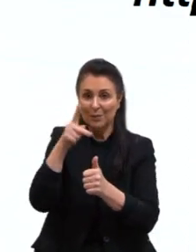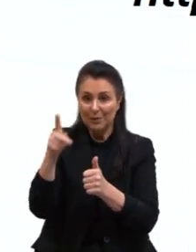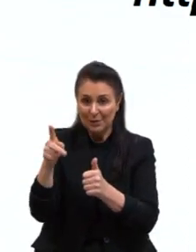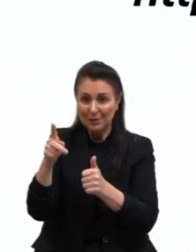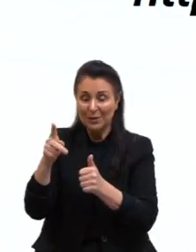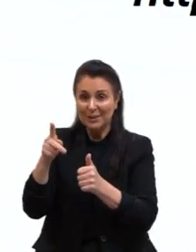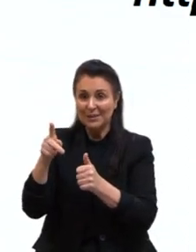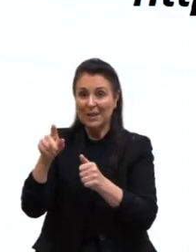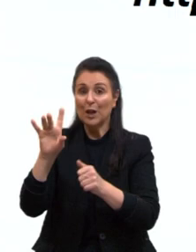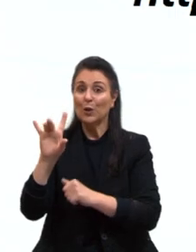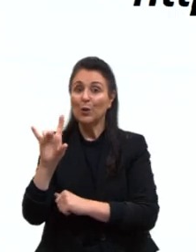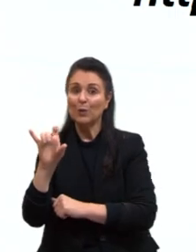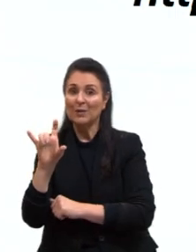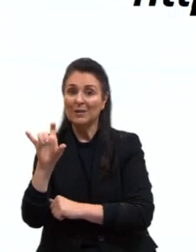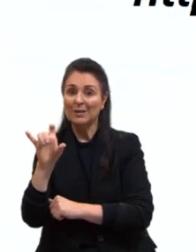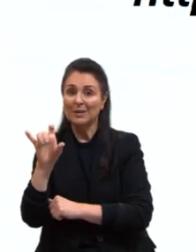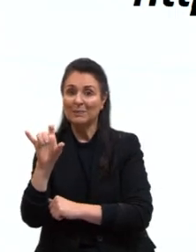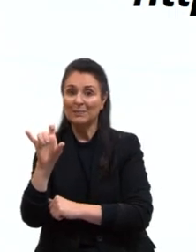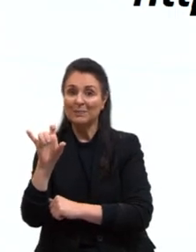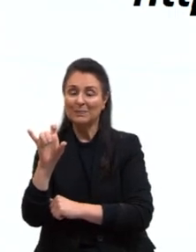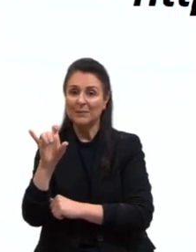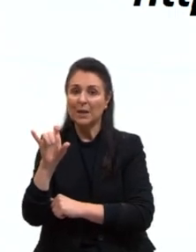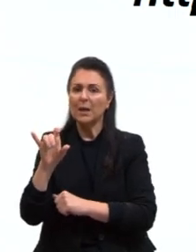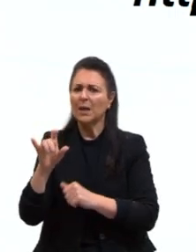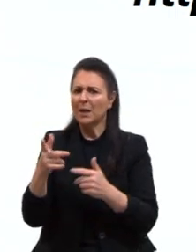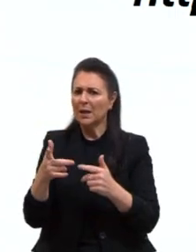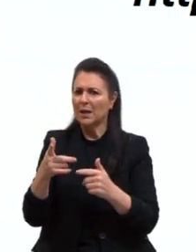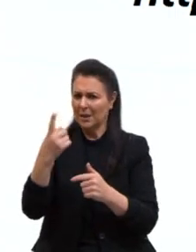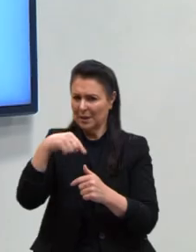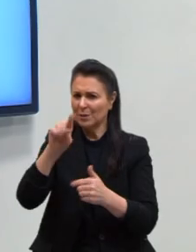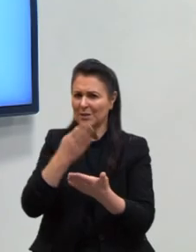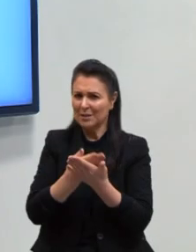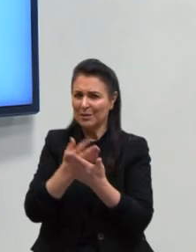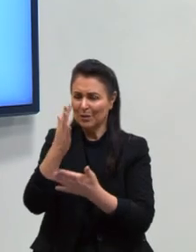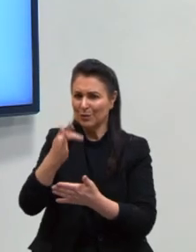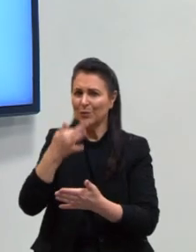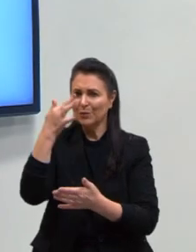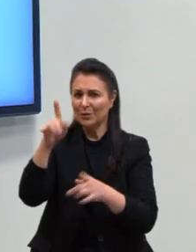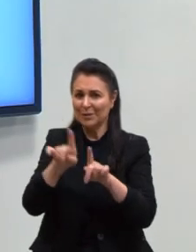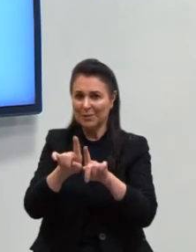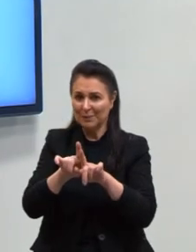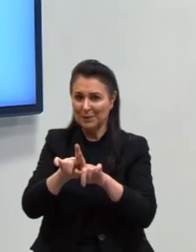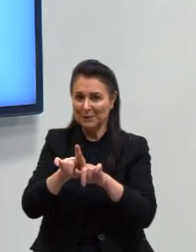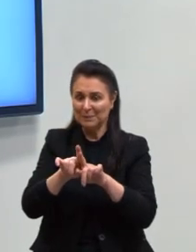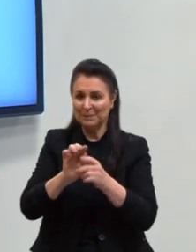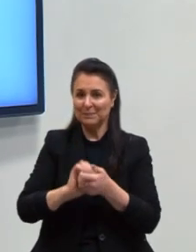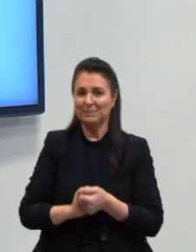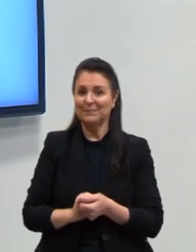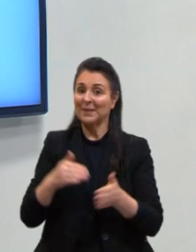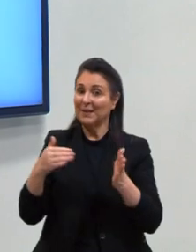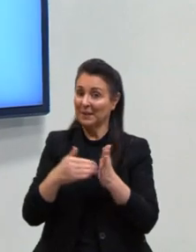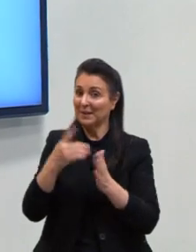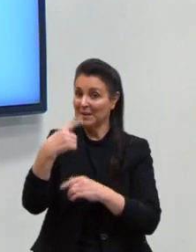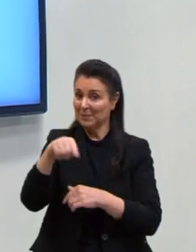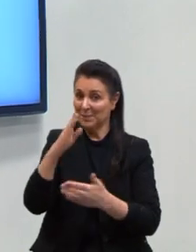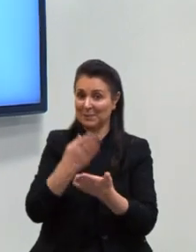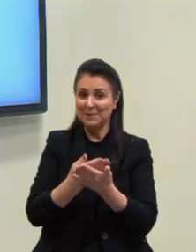Instagram e fica ligado que nas próximas aulas temos tudo isso e muito mais. Até lá.